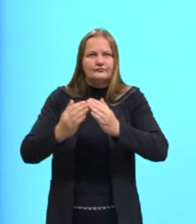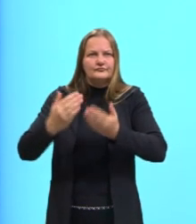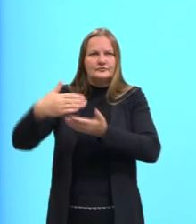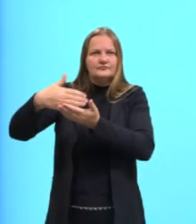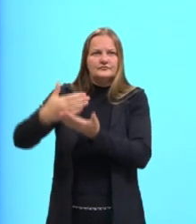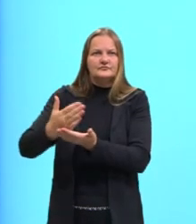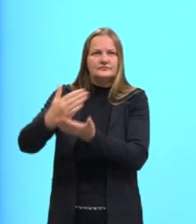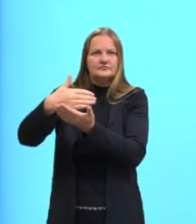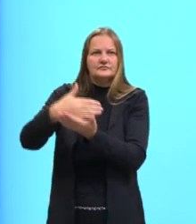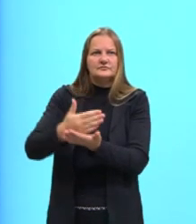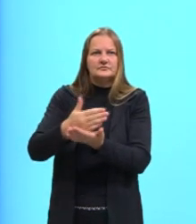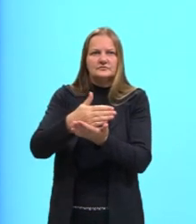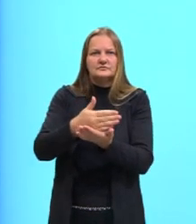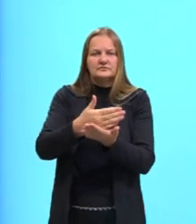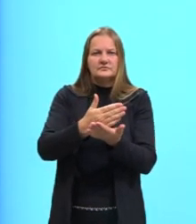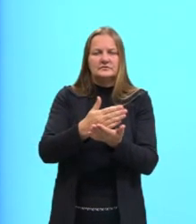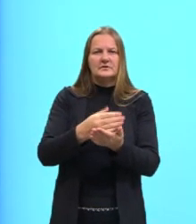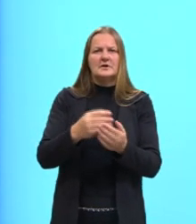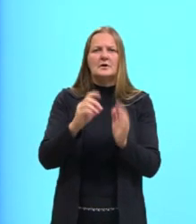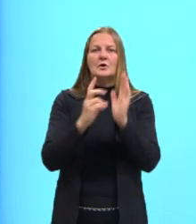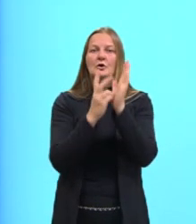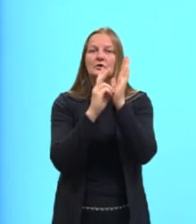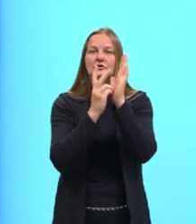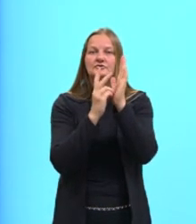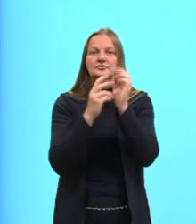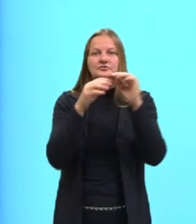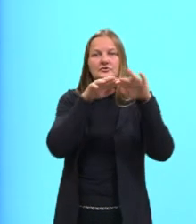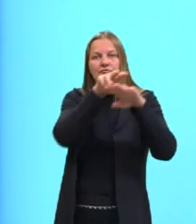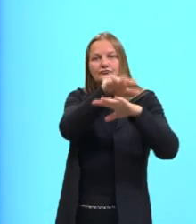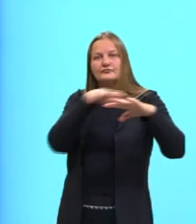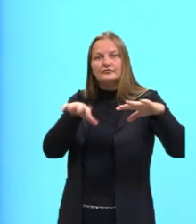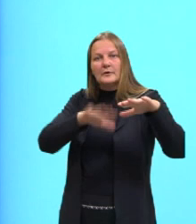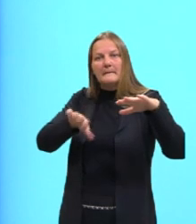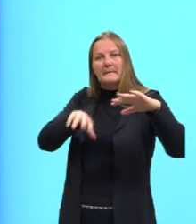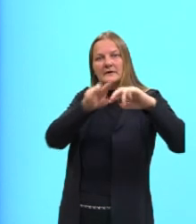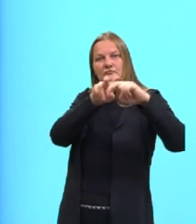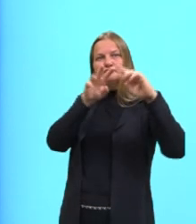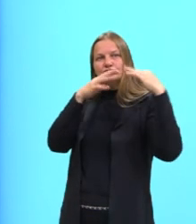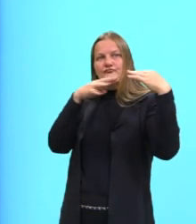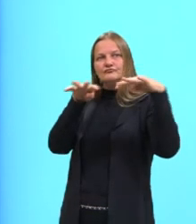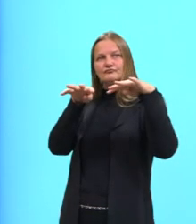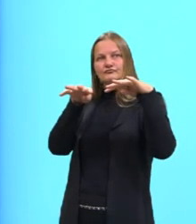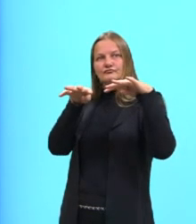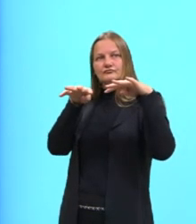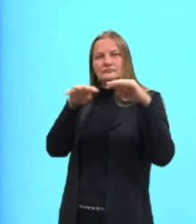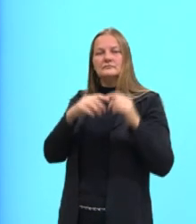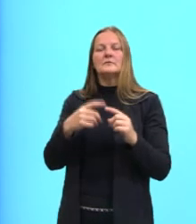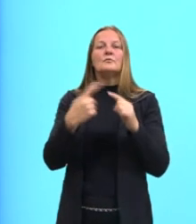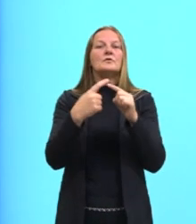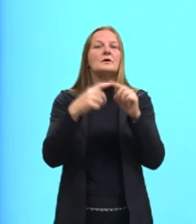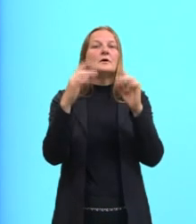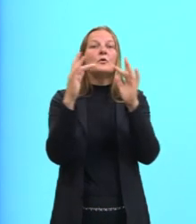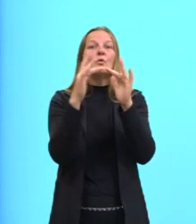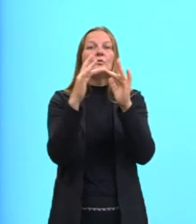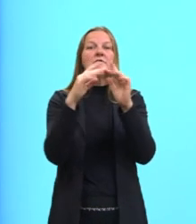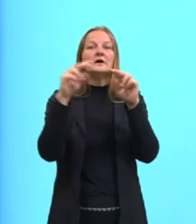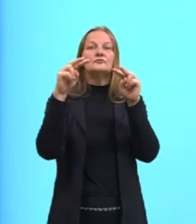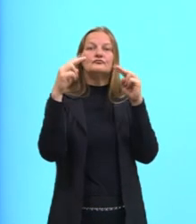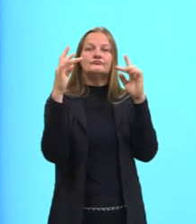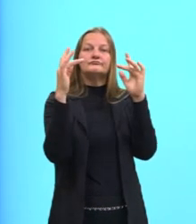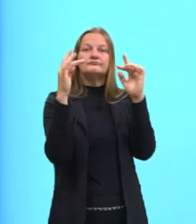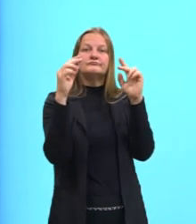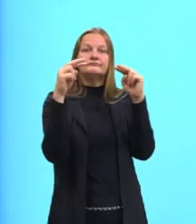Os indígenas todos na beira da praia. E esse primeiro contato do homem com esse